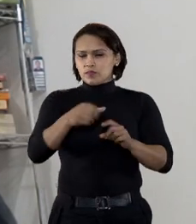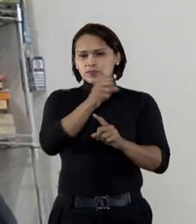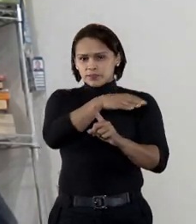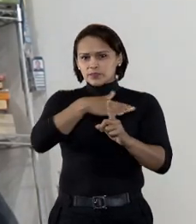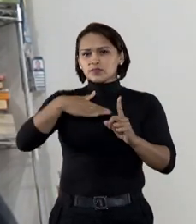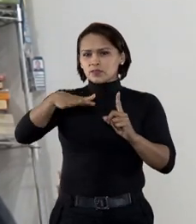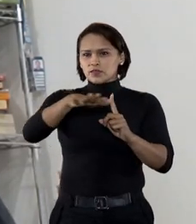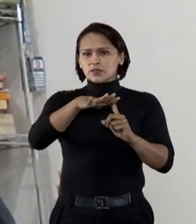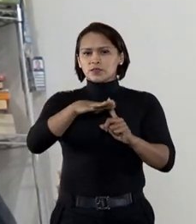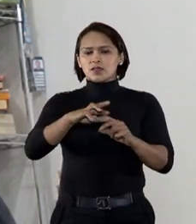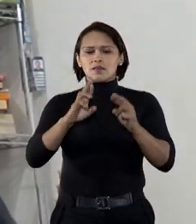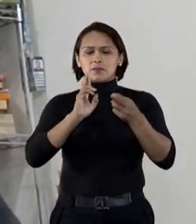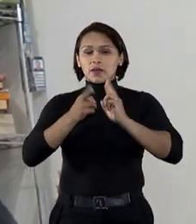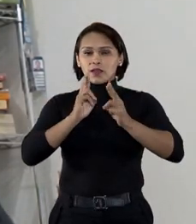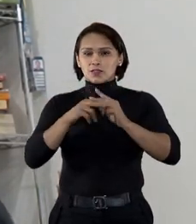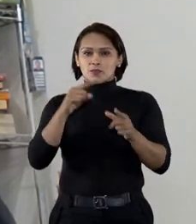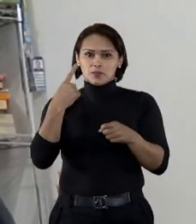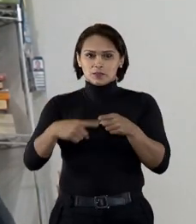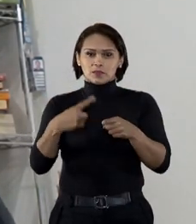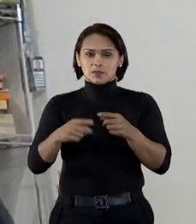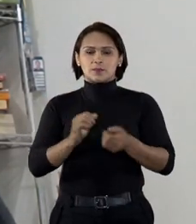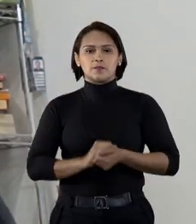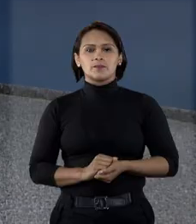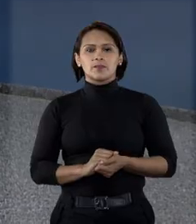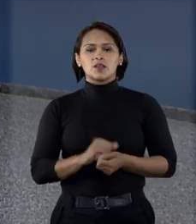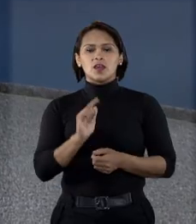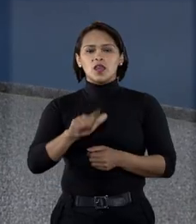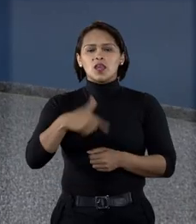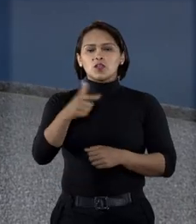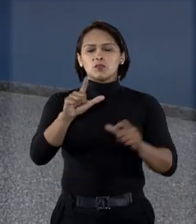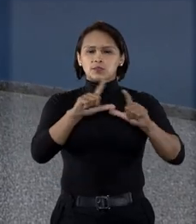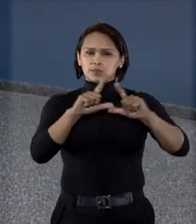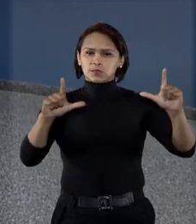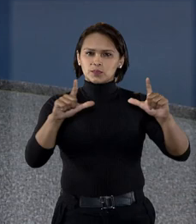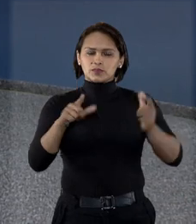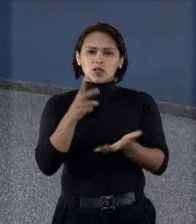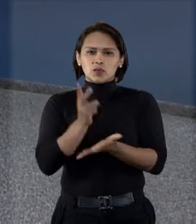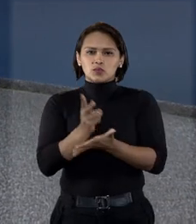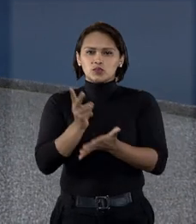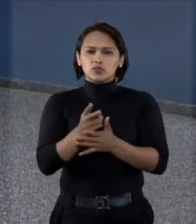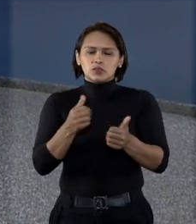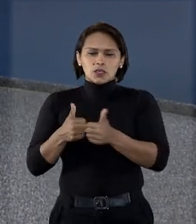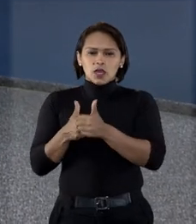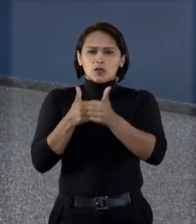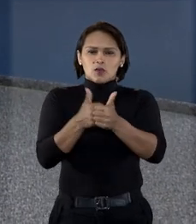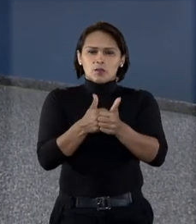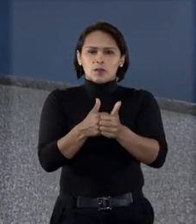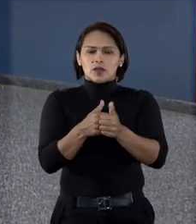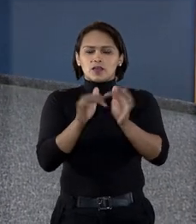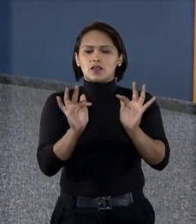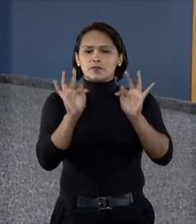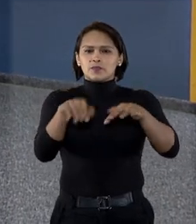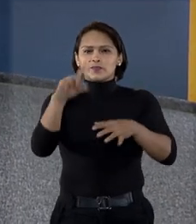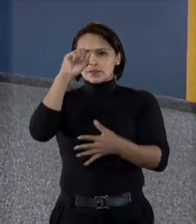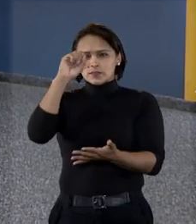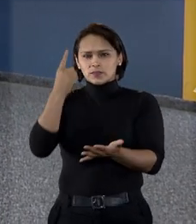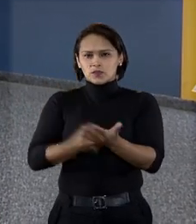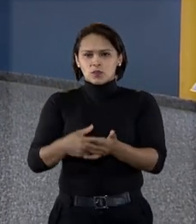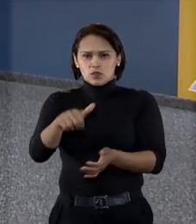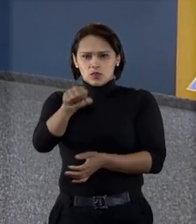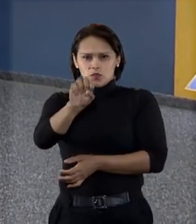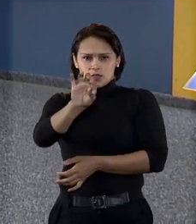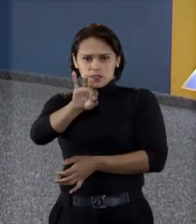da sociedade para resolver esses problemas. E no próximo bloco, você continua acompanhando as últimas